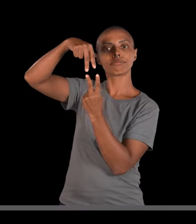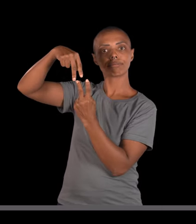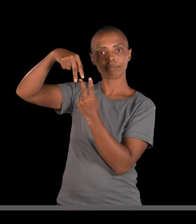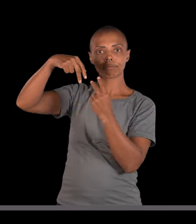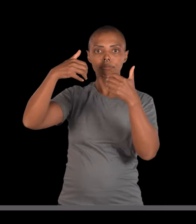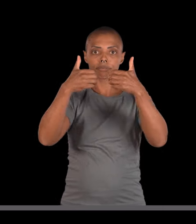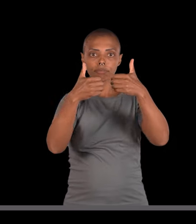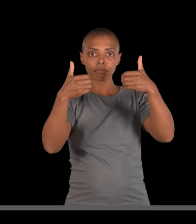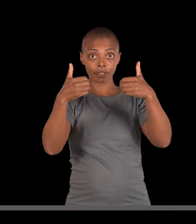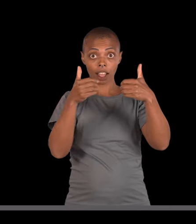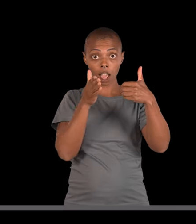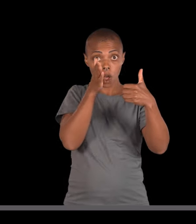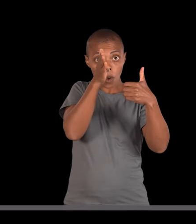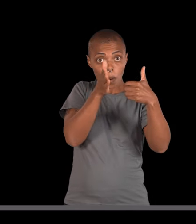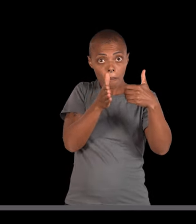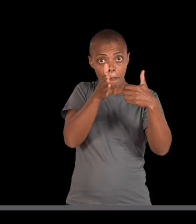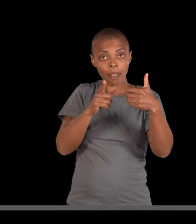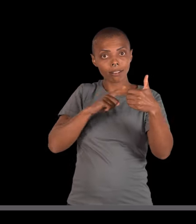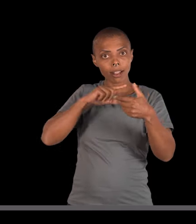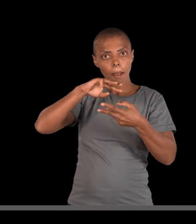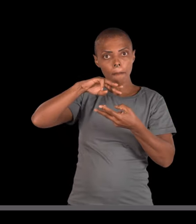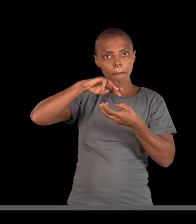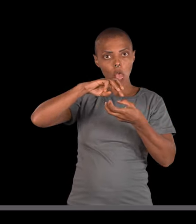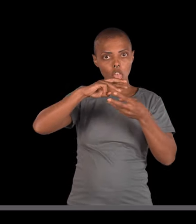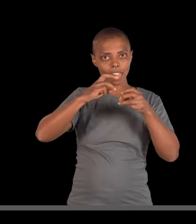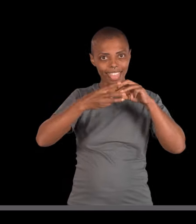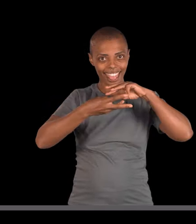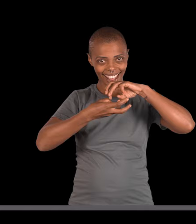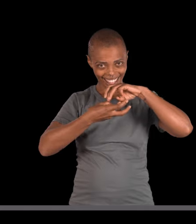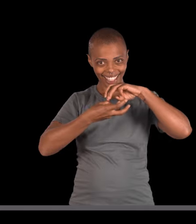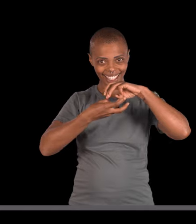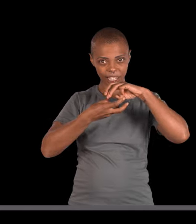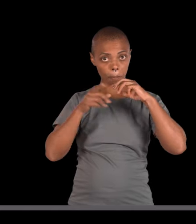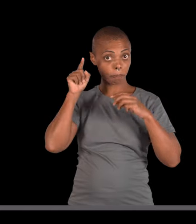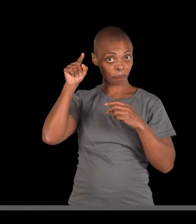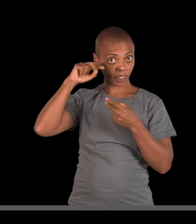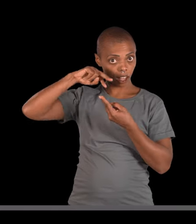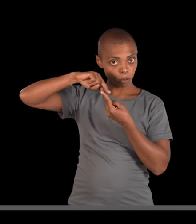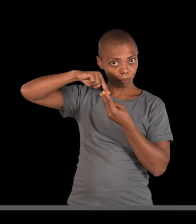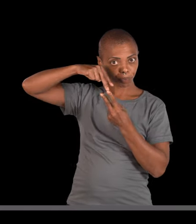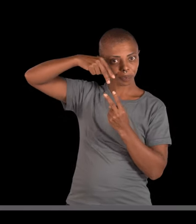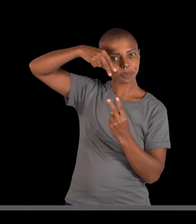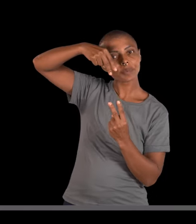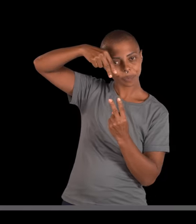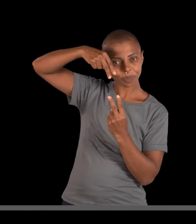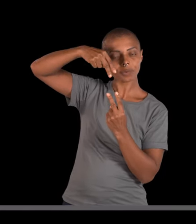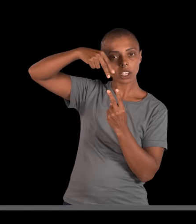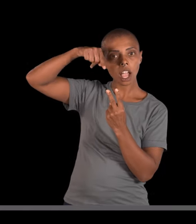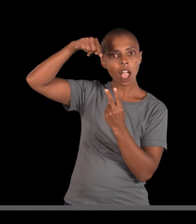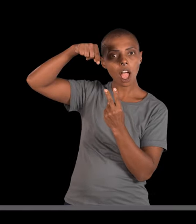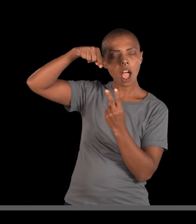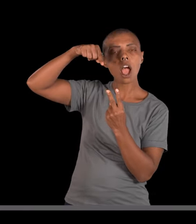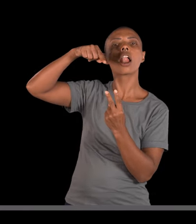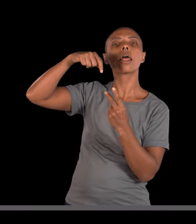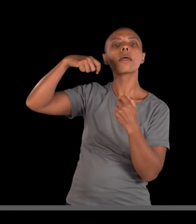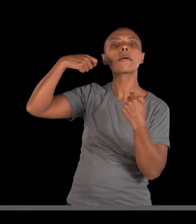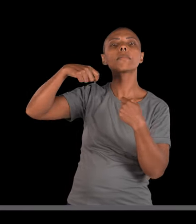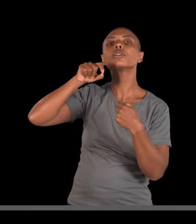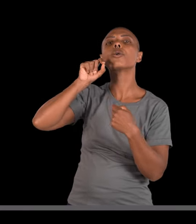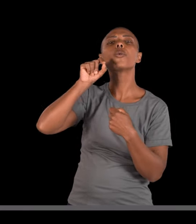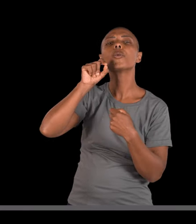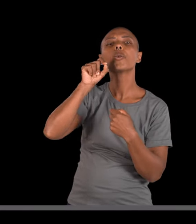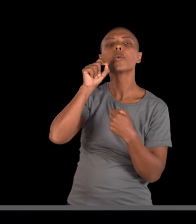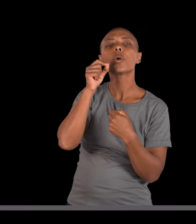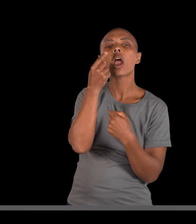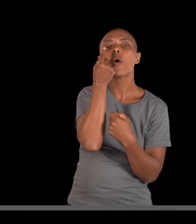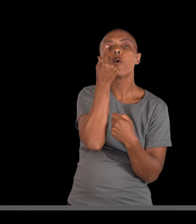membrana plasmática e aqui você tem uma proteína de membrana. Esse gene, CFTR, tem a informação para